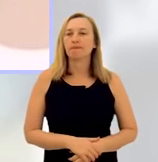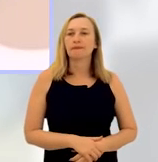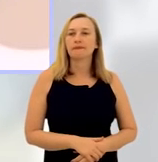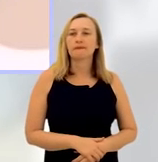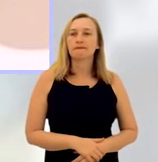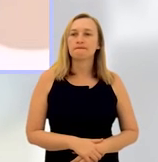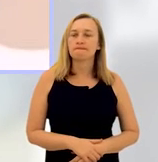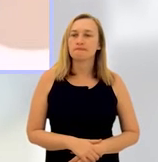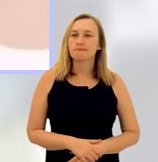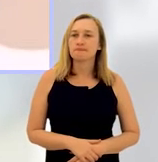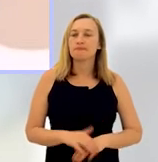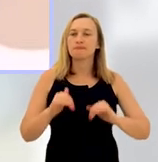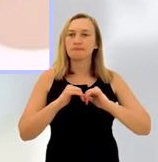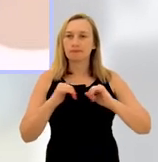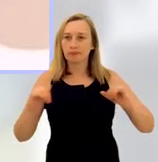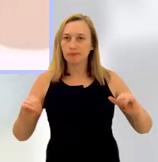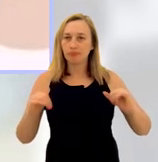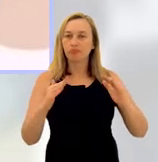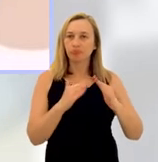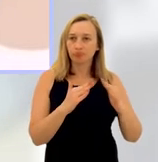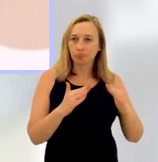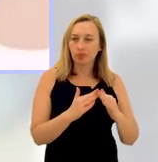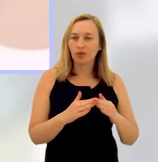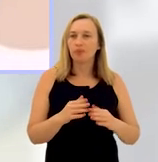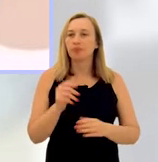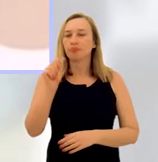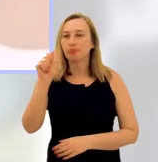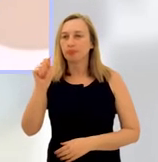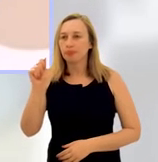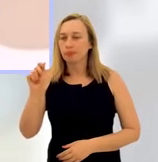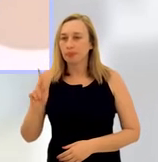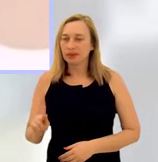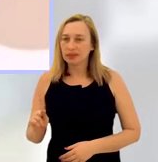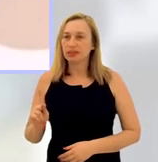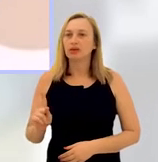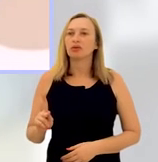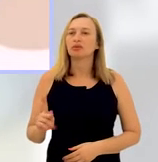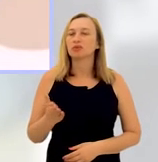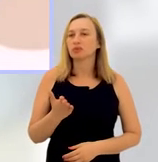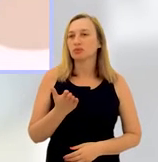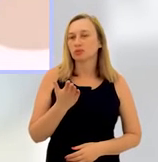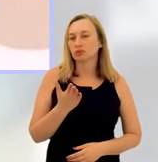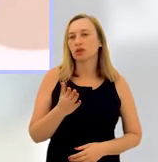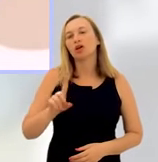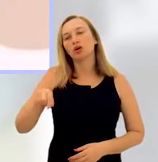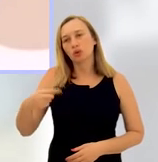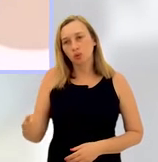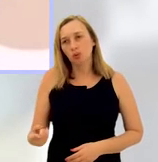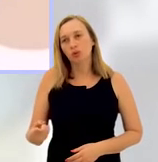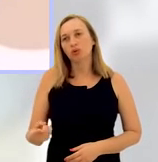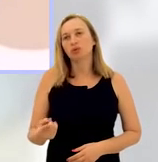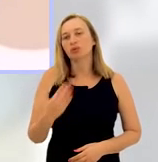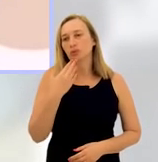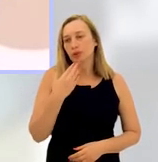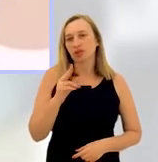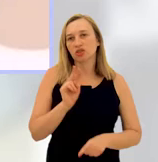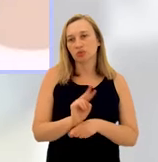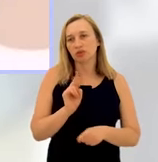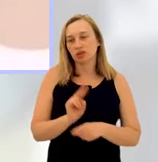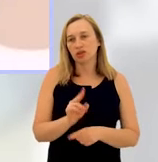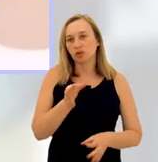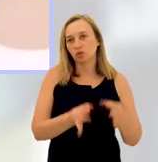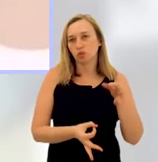convém no caso. Então, no caso, por exemplo, o afastamento do agressor do ar, pedir pensão alimentícia pelo aplicativo, enfim, outros tipos de medida